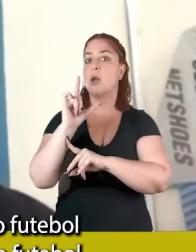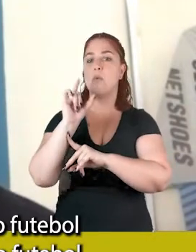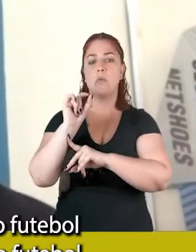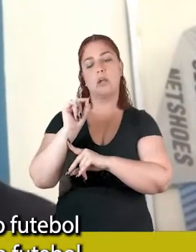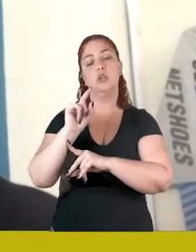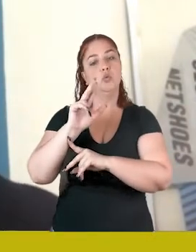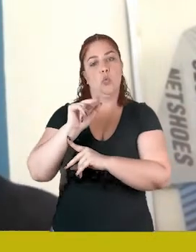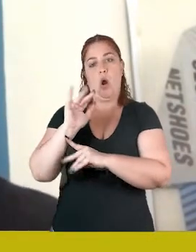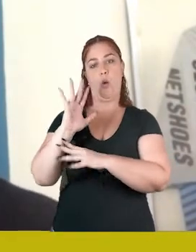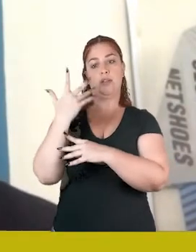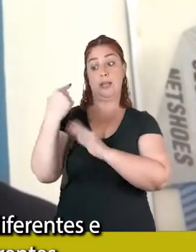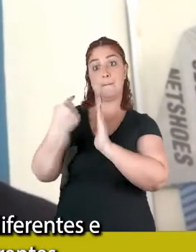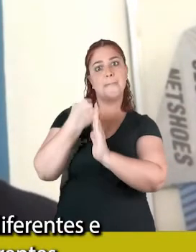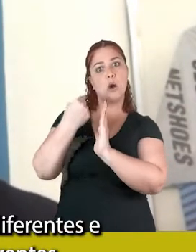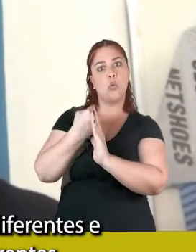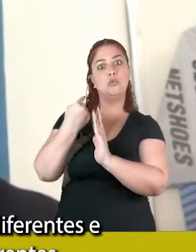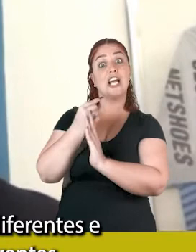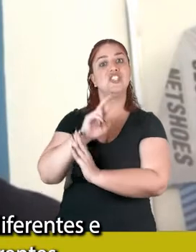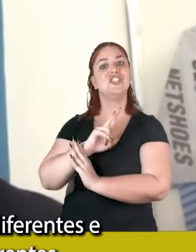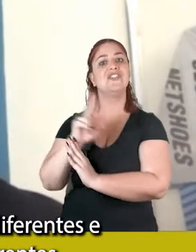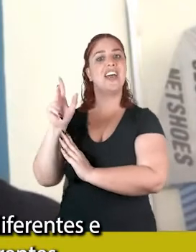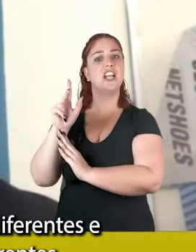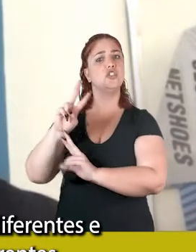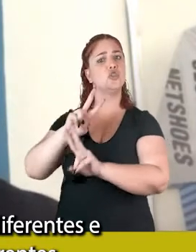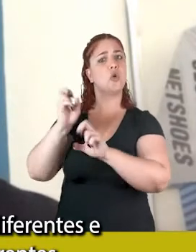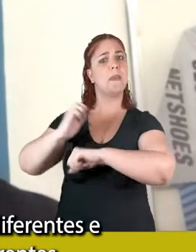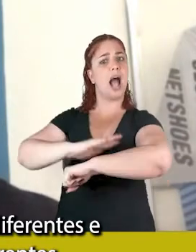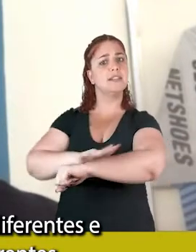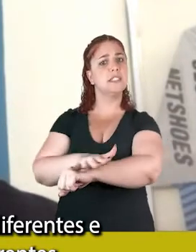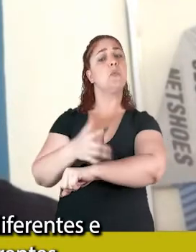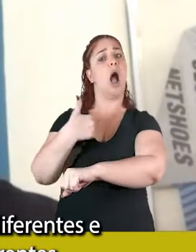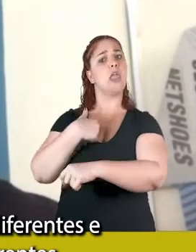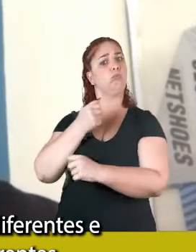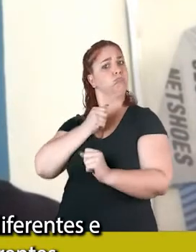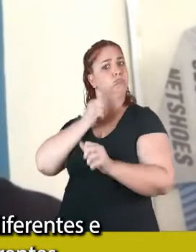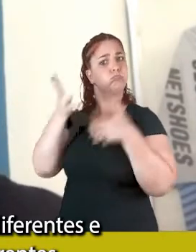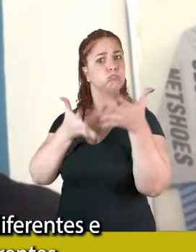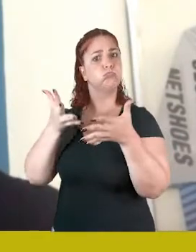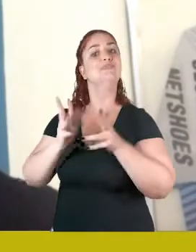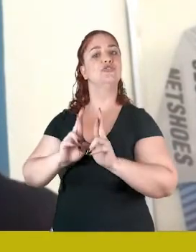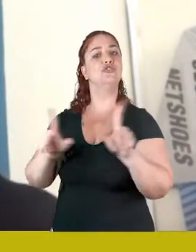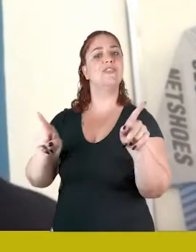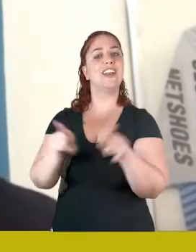raras vezes no futebol, me fizeram perguntas diferentes e ouviram coisas diferentes.